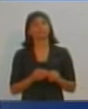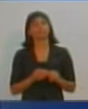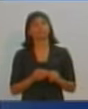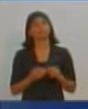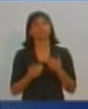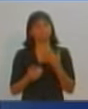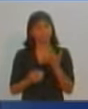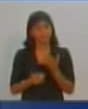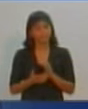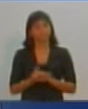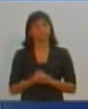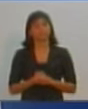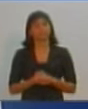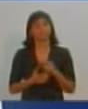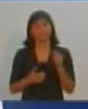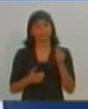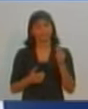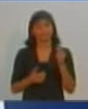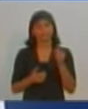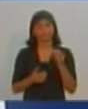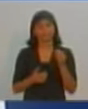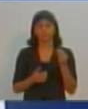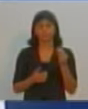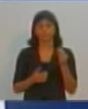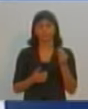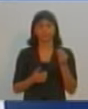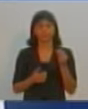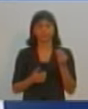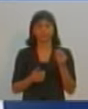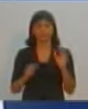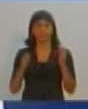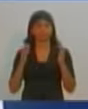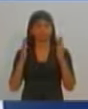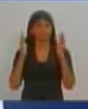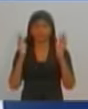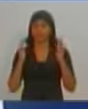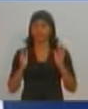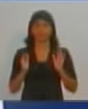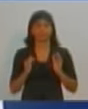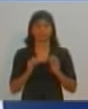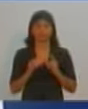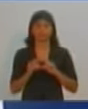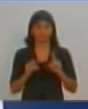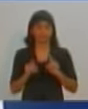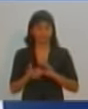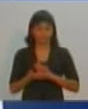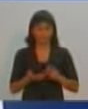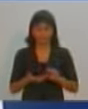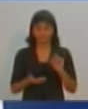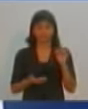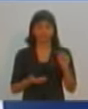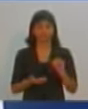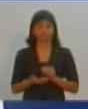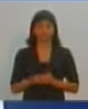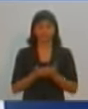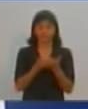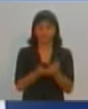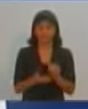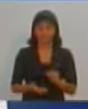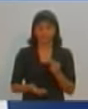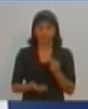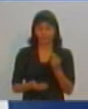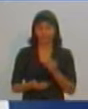Bem, nós gastamos mais de 500 milhões de reais com carnaval. Nós não vamos investir em carnaval. Para nós, cultura é realmente